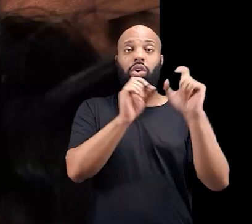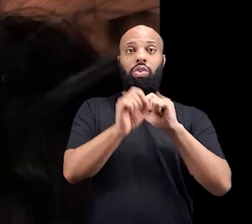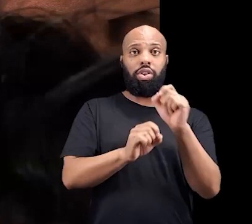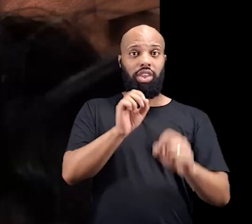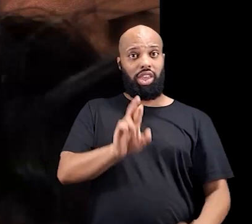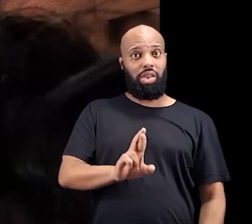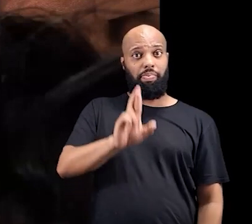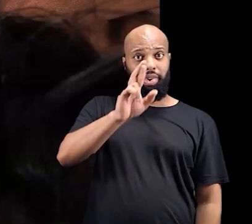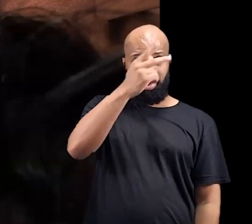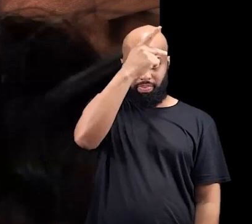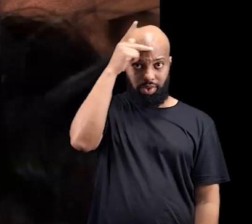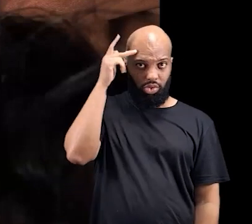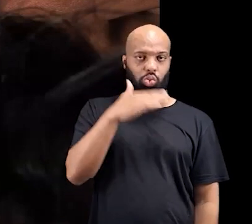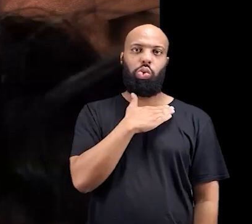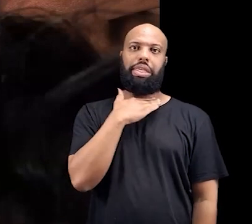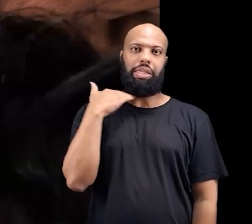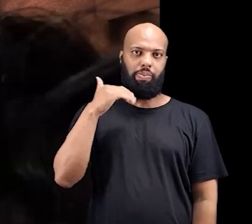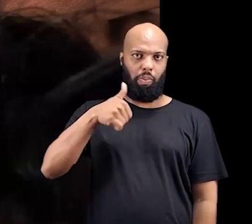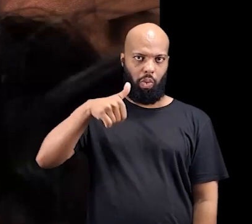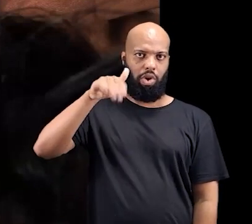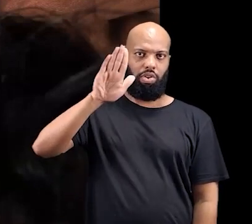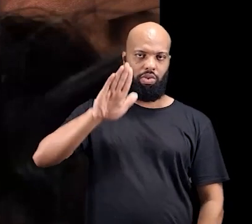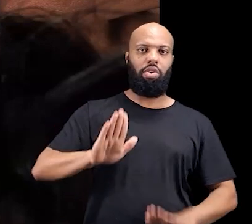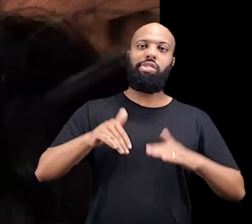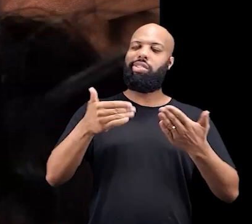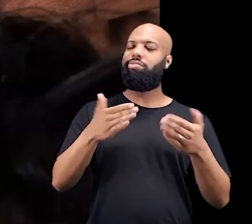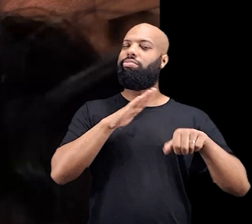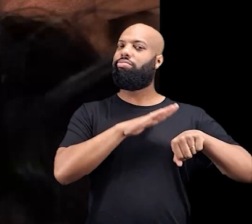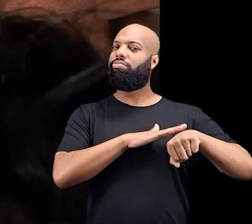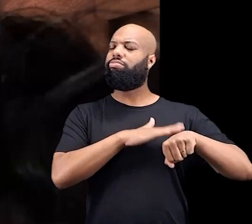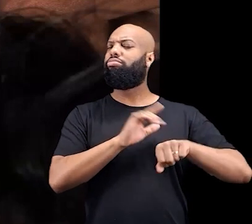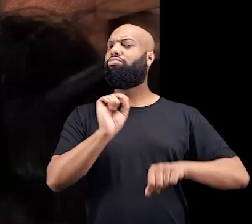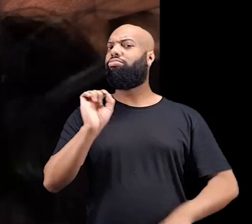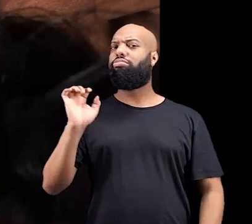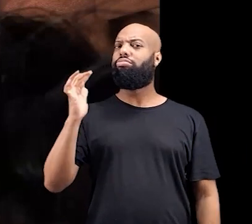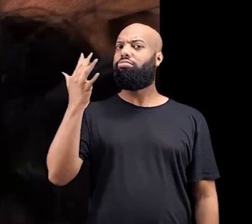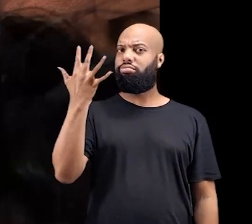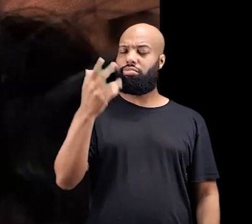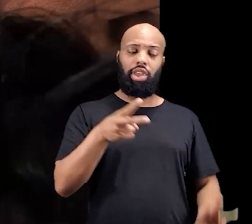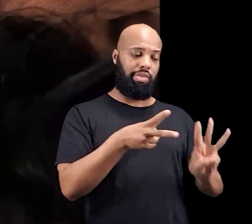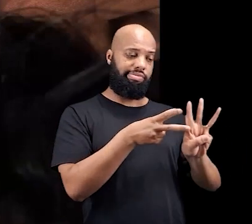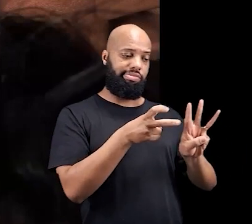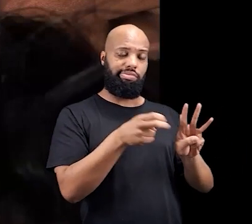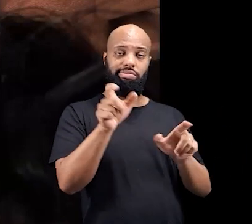uma representação dessa pessoa que fez a passagem. Então, nesse momento,